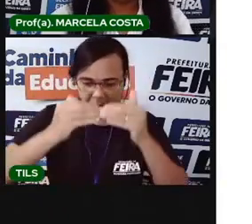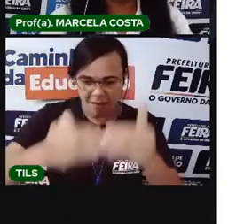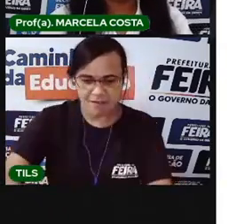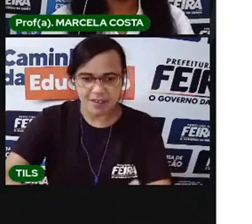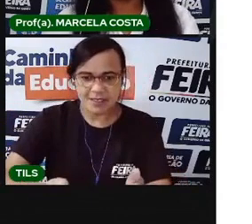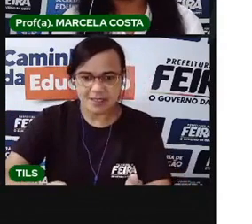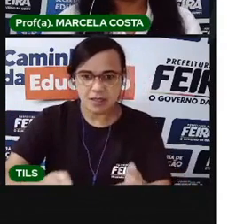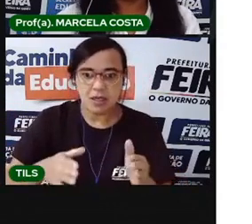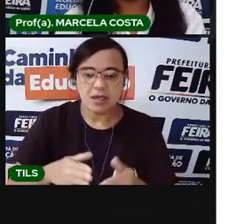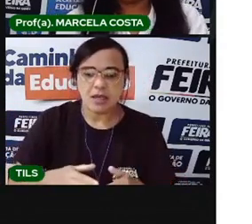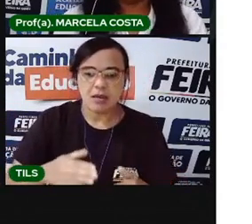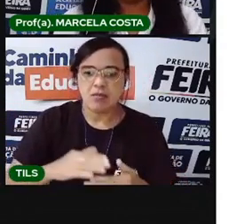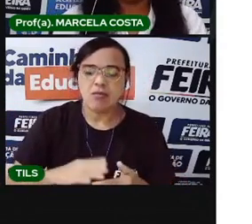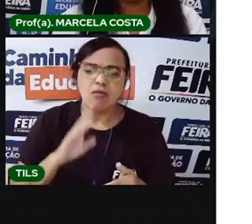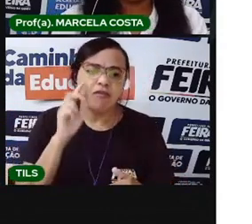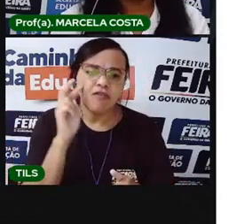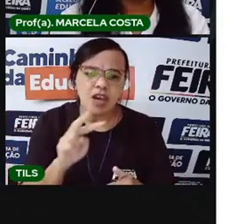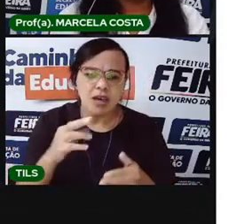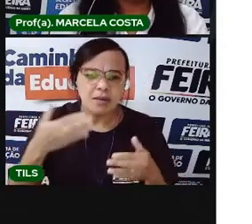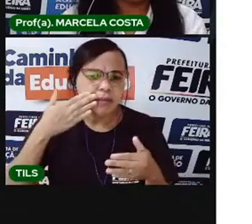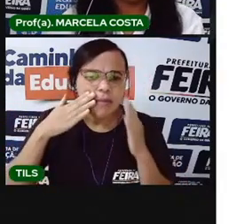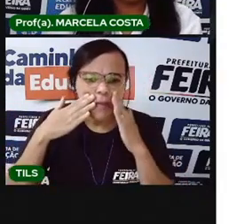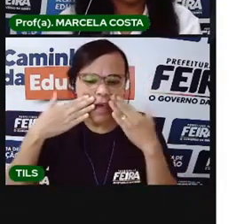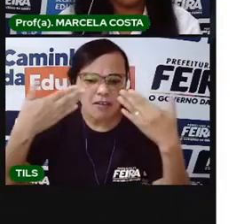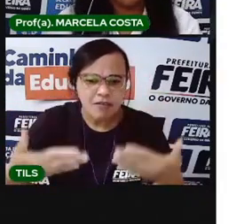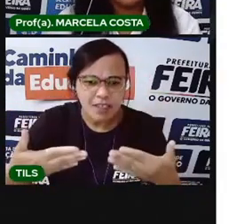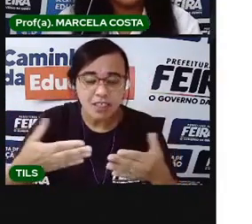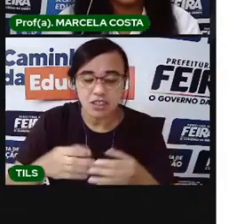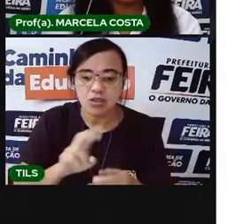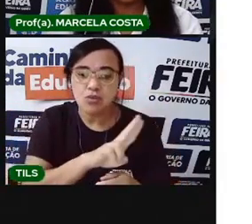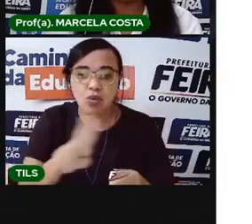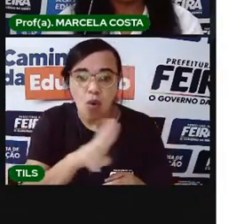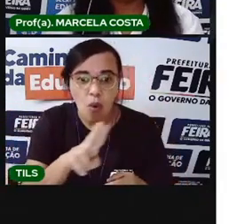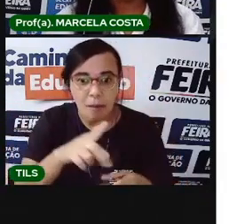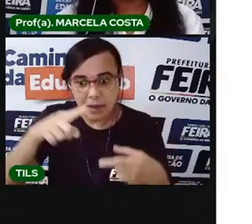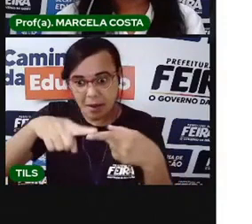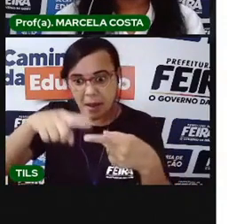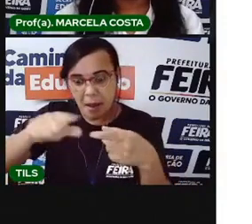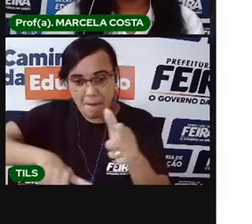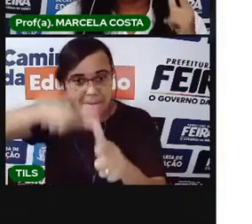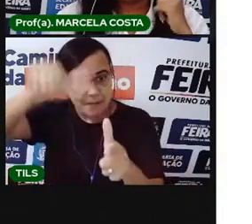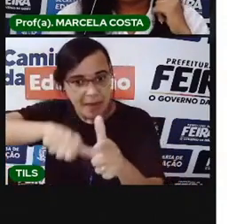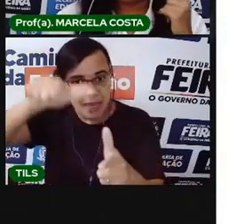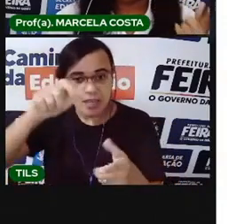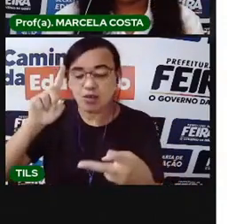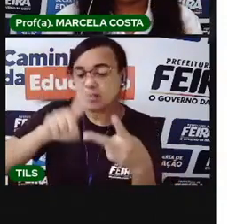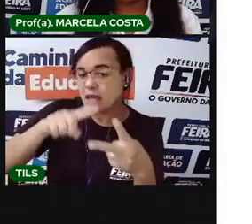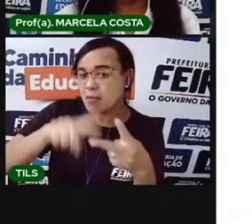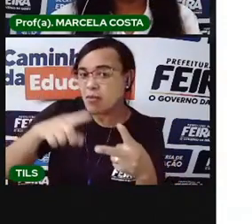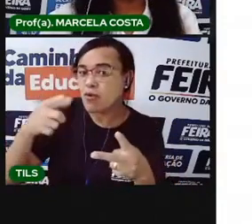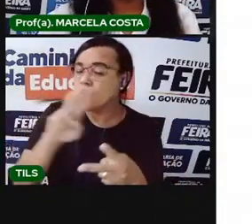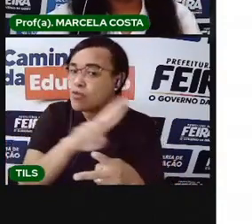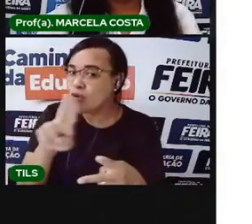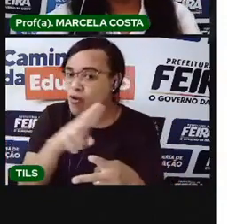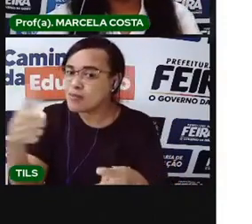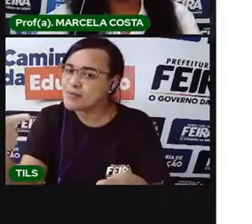locomotiva onde o maquilista vai e depois não tem uma boia. Então, vamos fazer um exemplo aqui